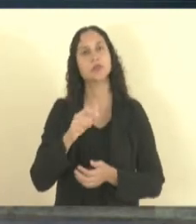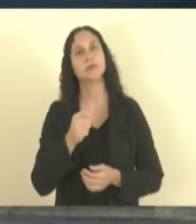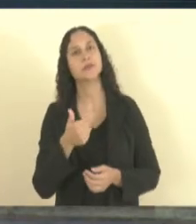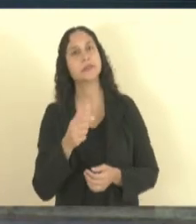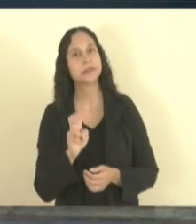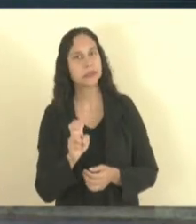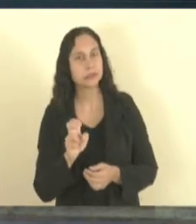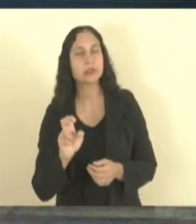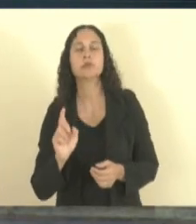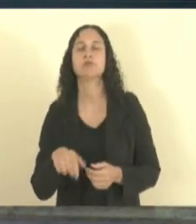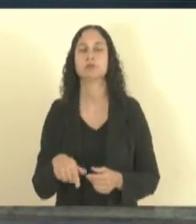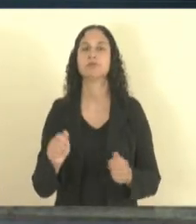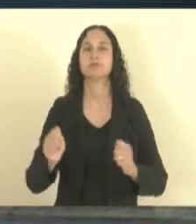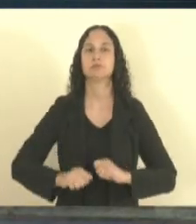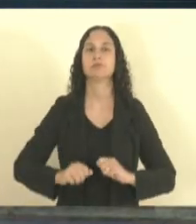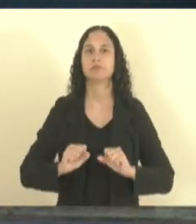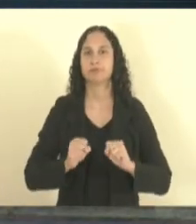bastante